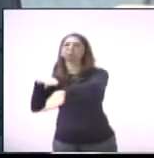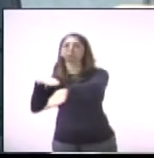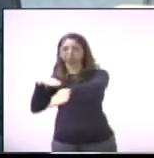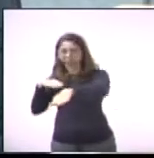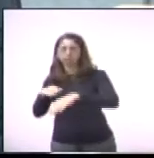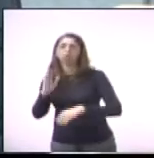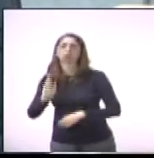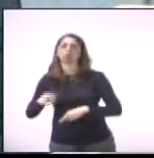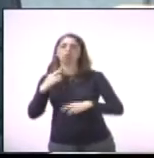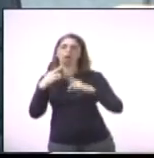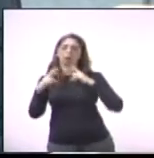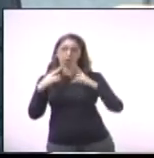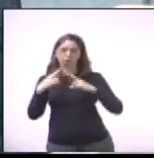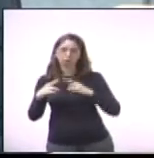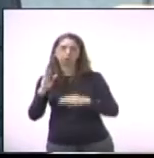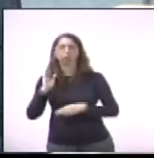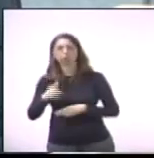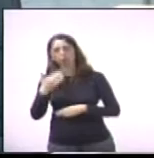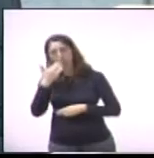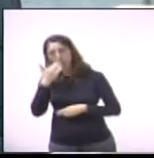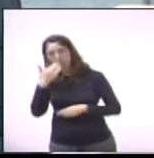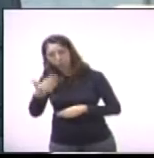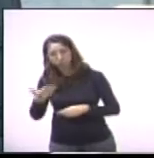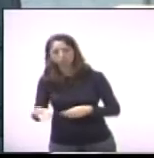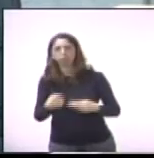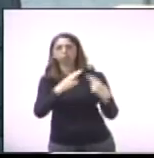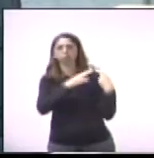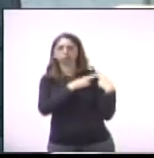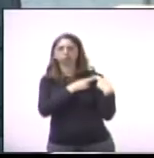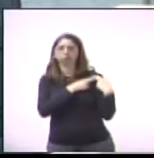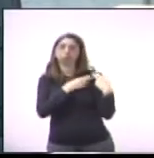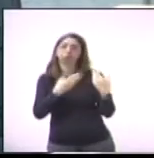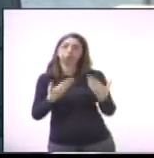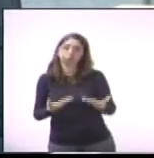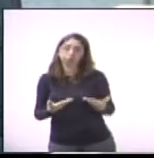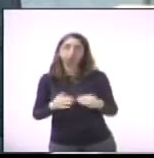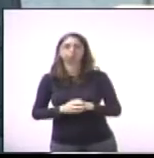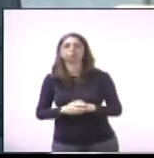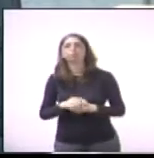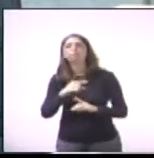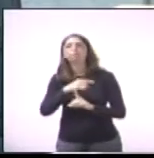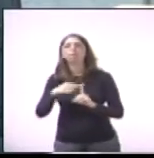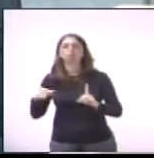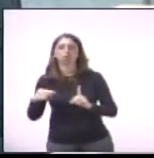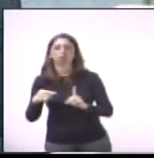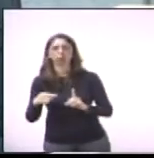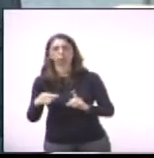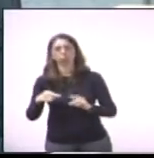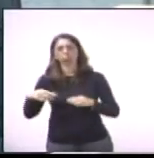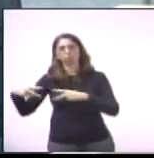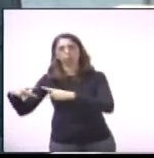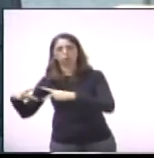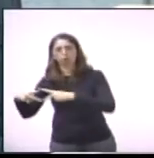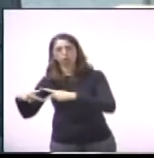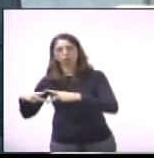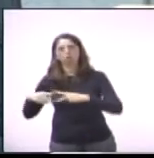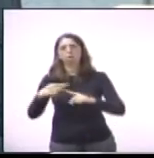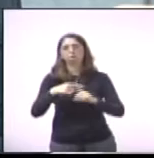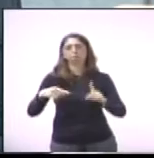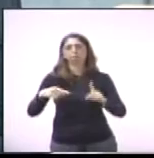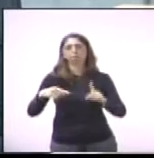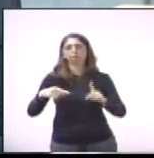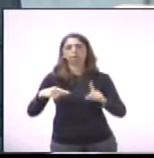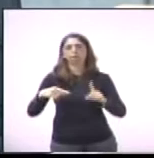às pessoas, os responsáveis, porque tem parte que pertence ao município, a responsabilidade, tem outras que vêm do Estado,